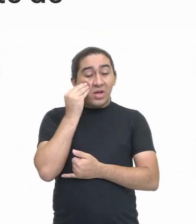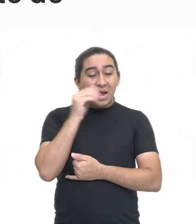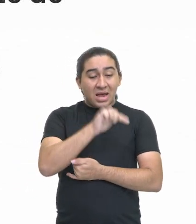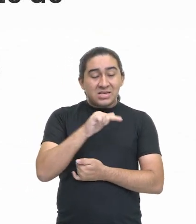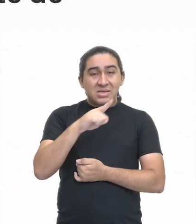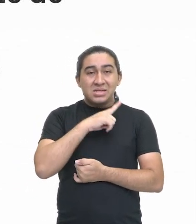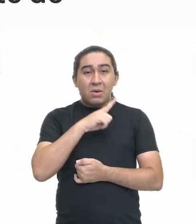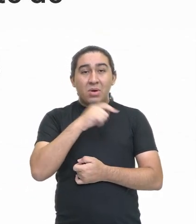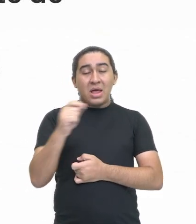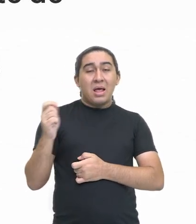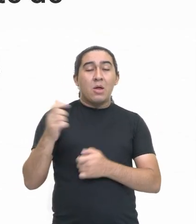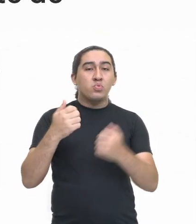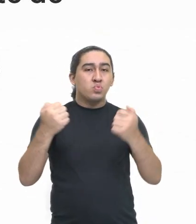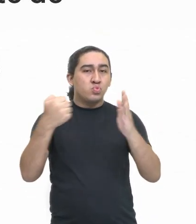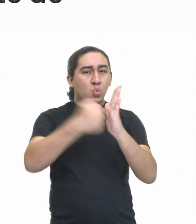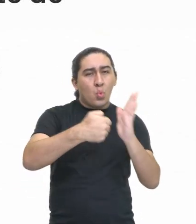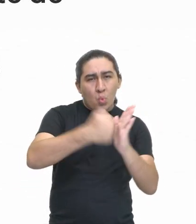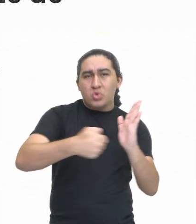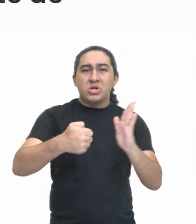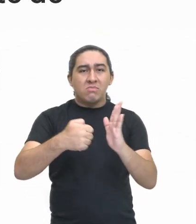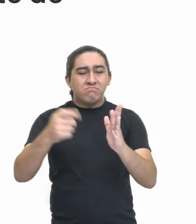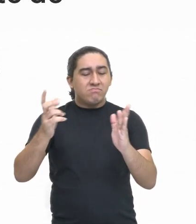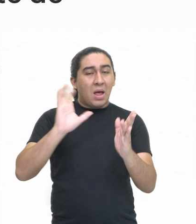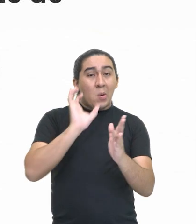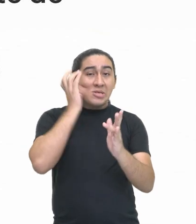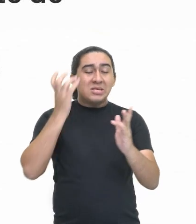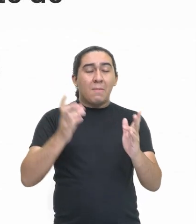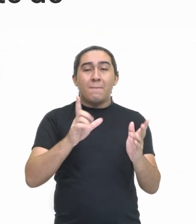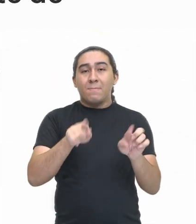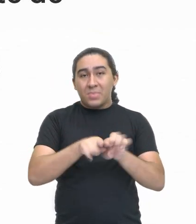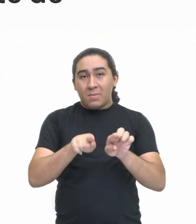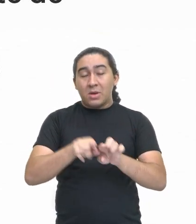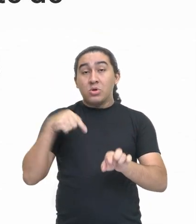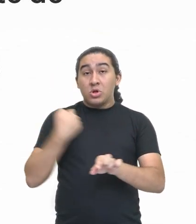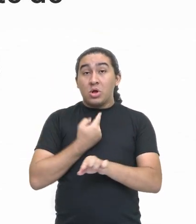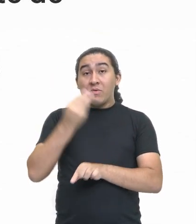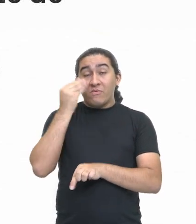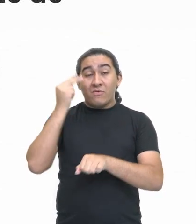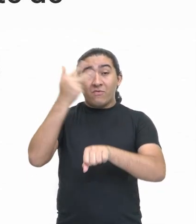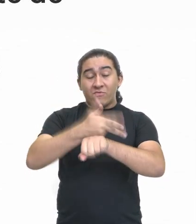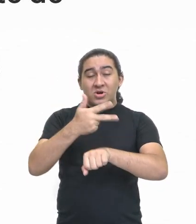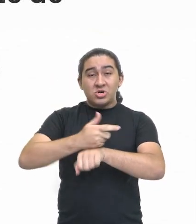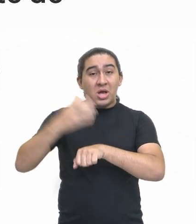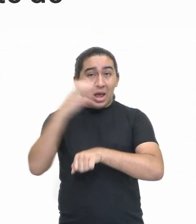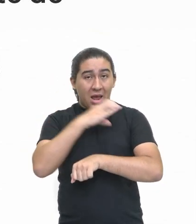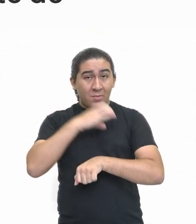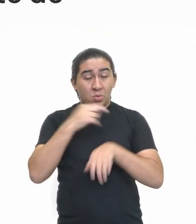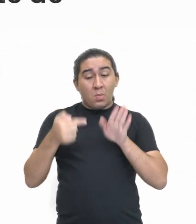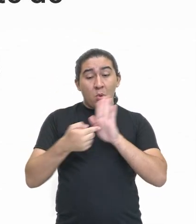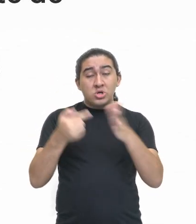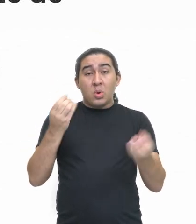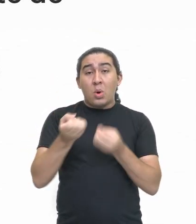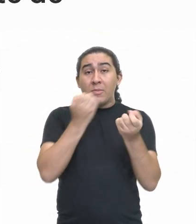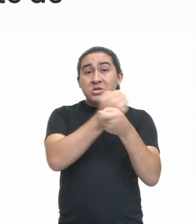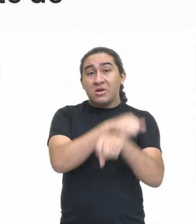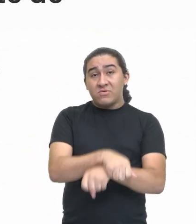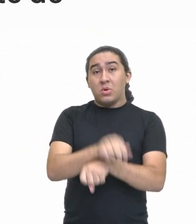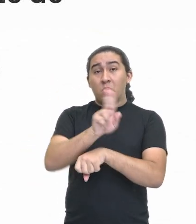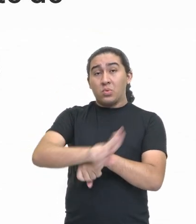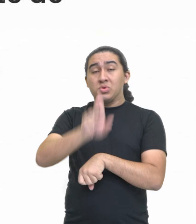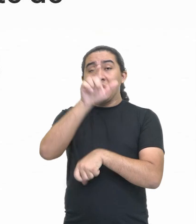se degladiarem, como a gente vai ver daqui a pouco, uma cena que vai demonstrar justamente como a escravidão era